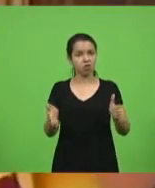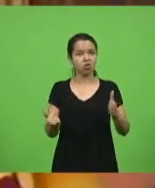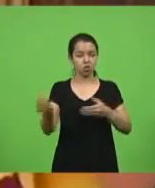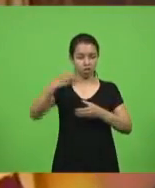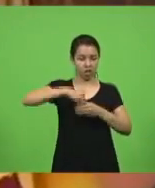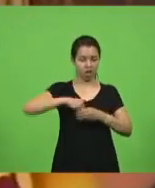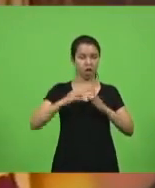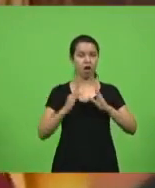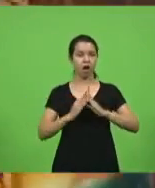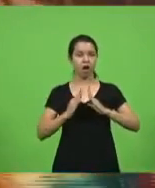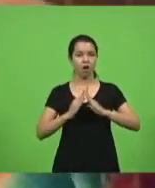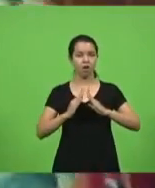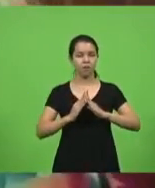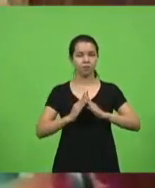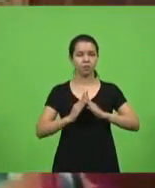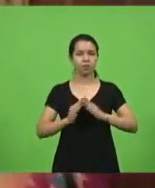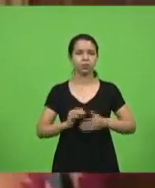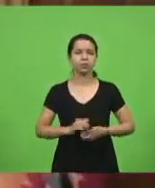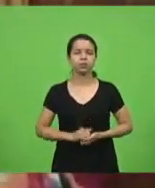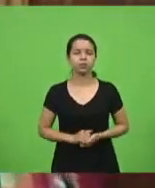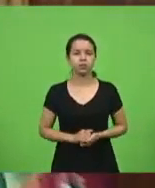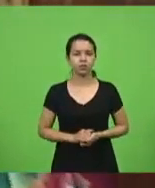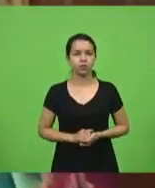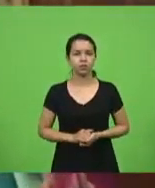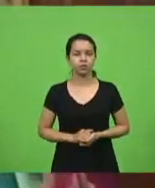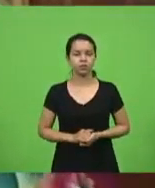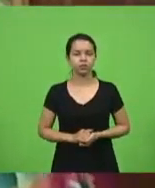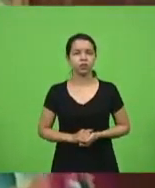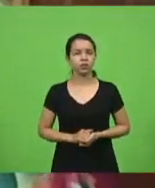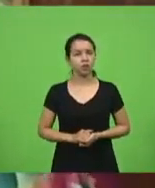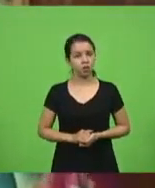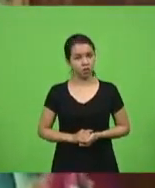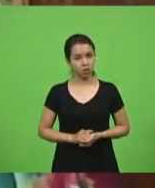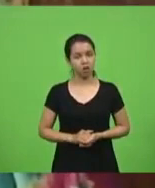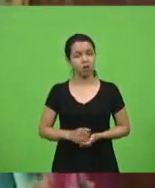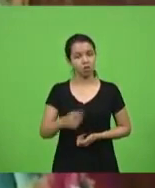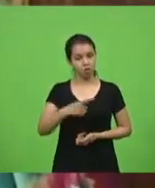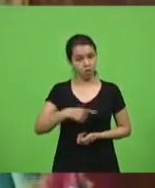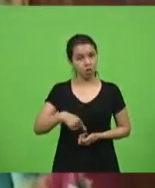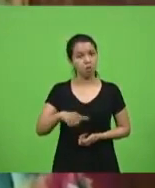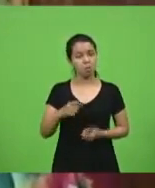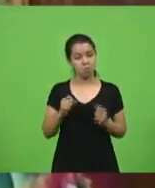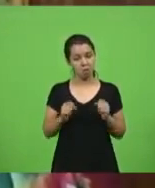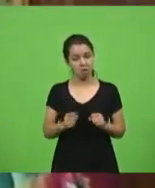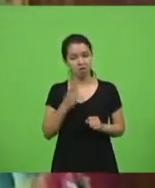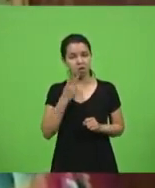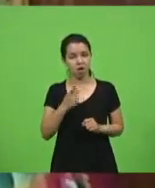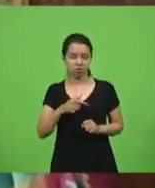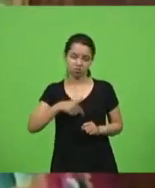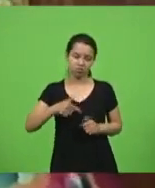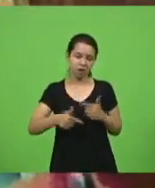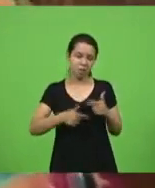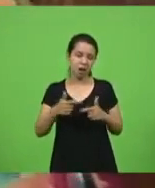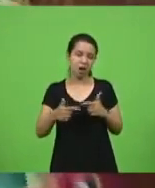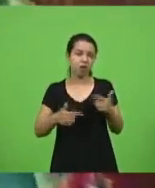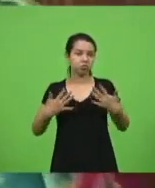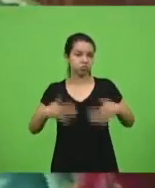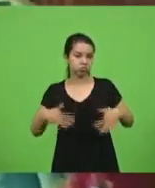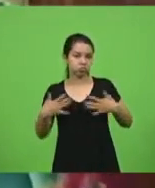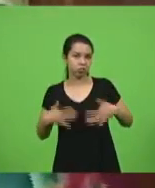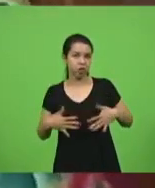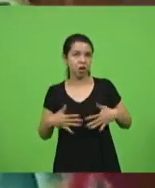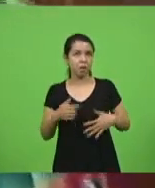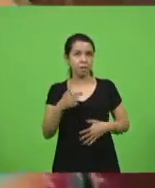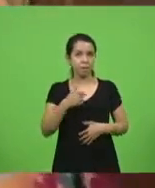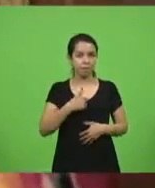tirar, né? Que, claro, é um trabalho ameno, mas podemos tirar que a gente, eu faço